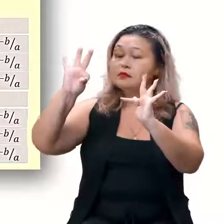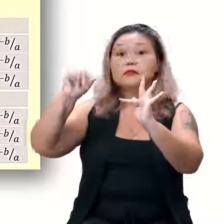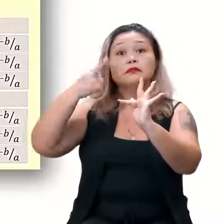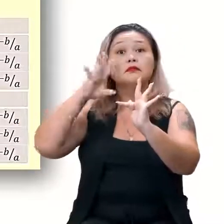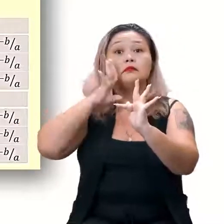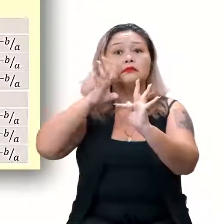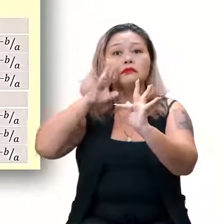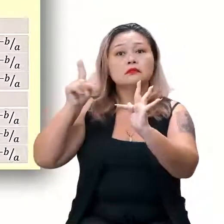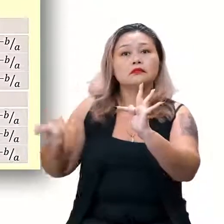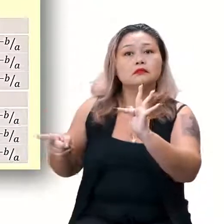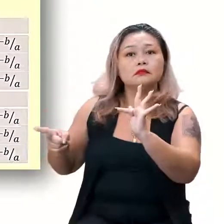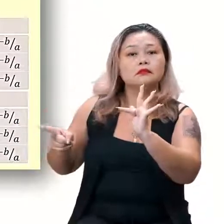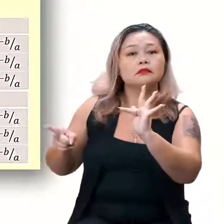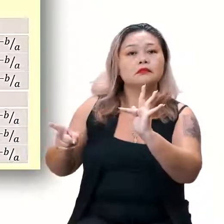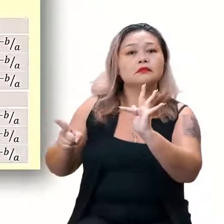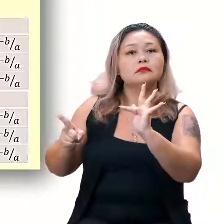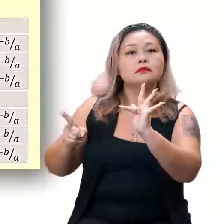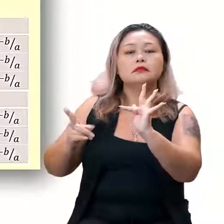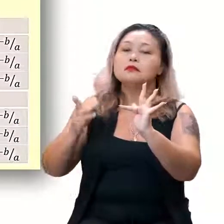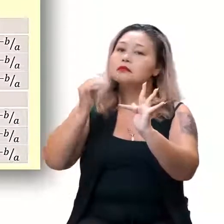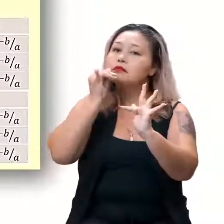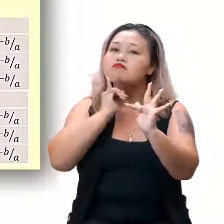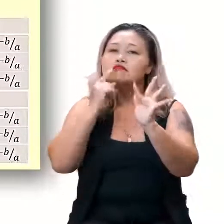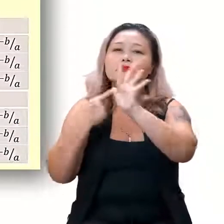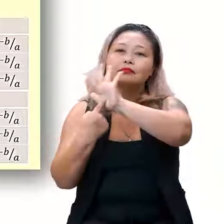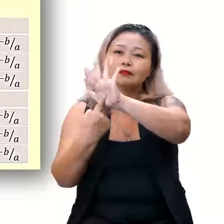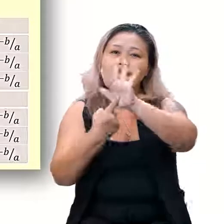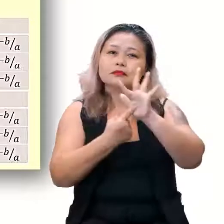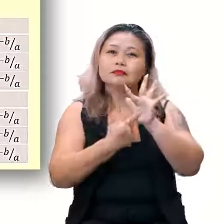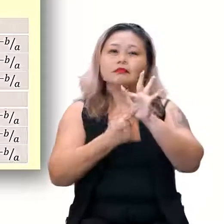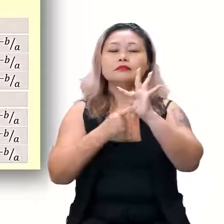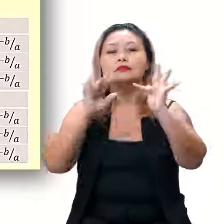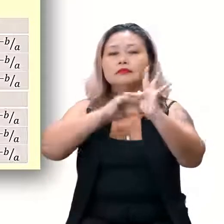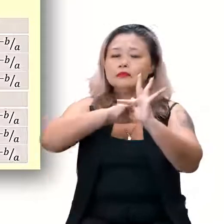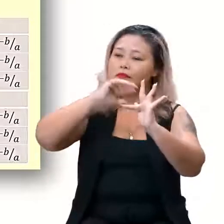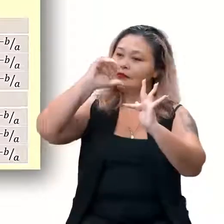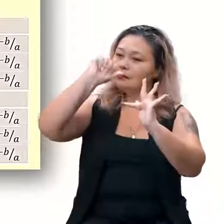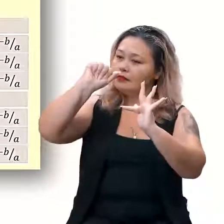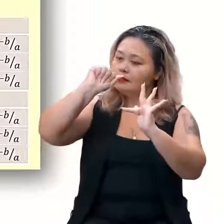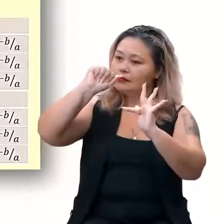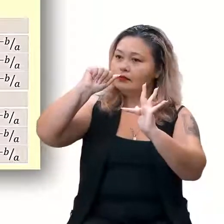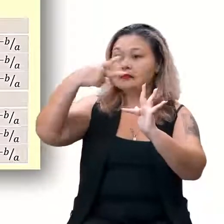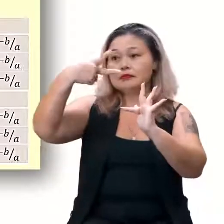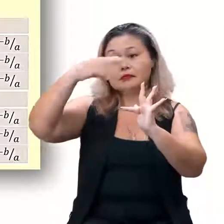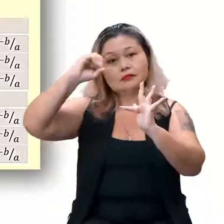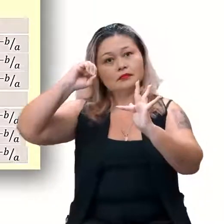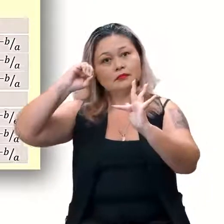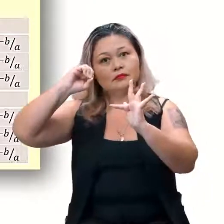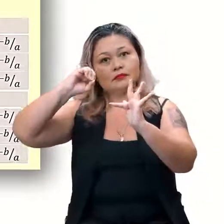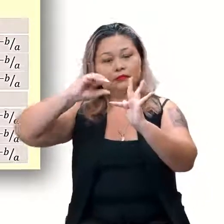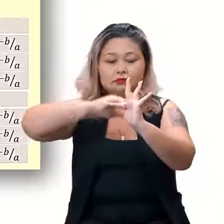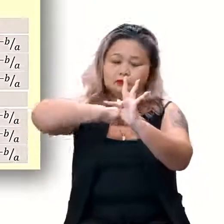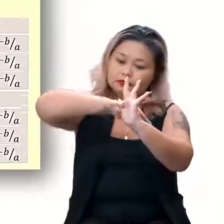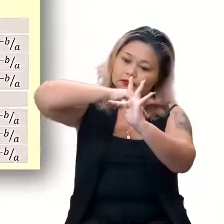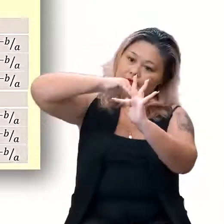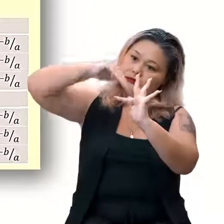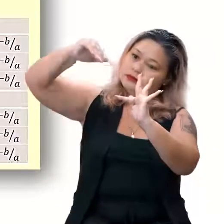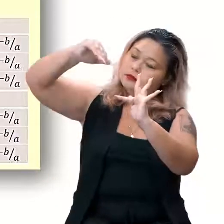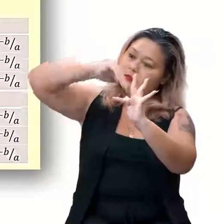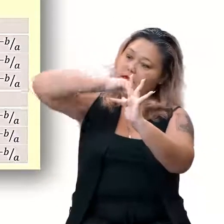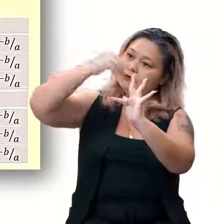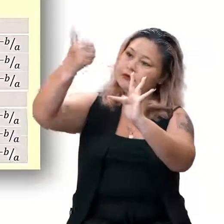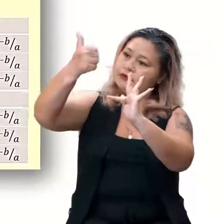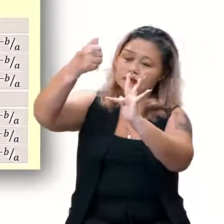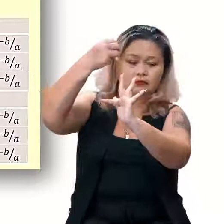embaixo nós temos o modelo das retas. Quando ela é crescente, as extremidades da reta ficam no